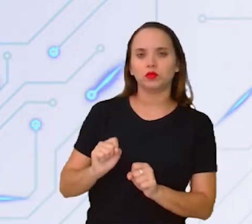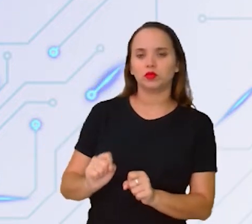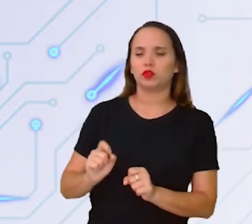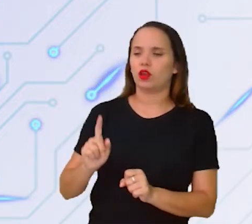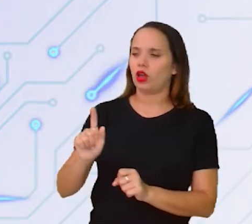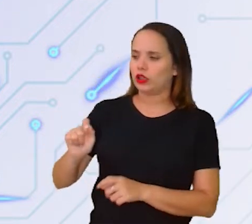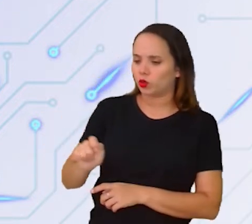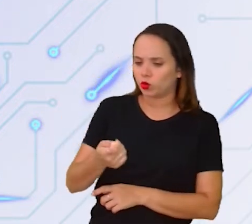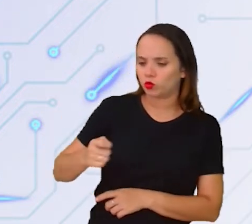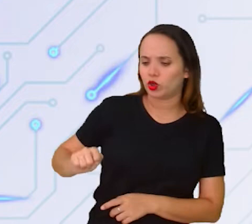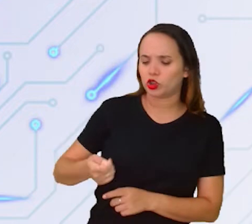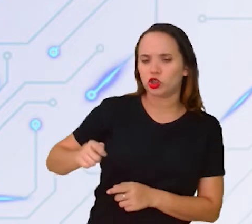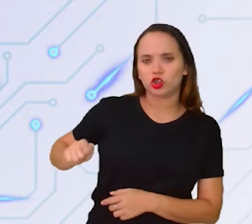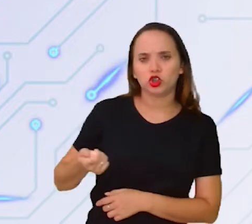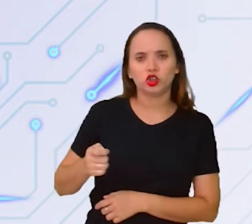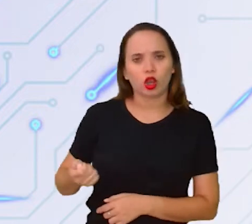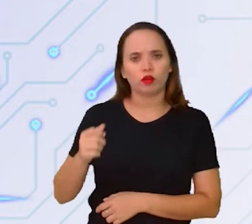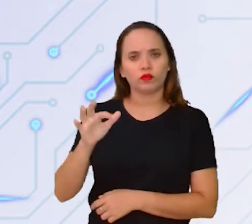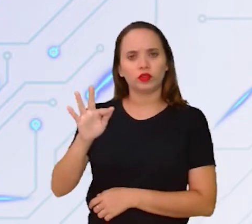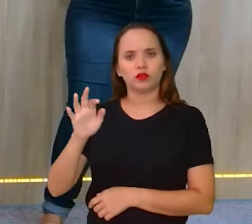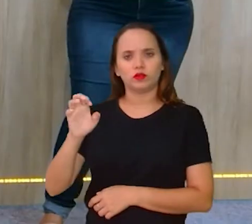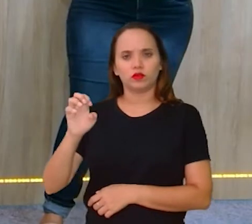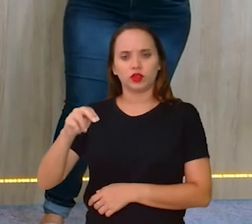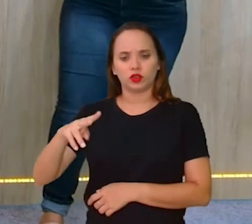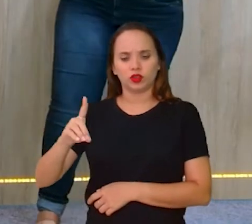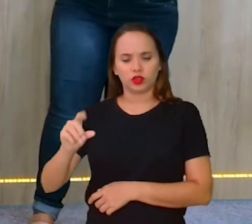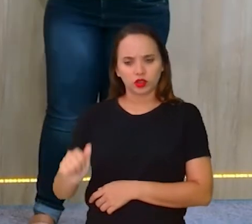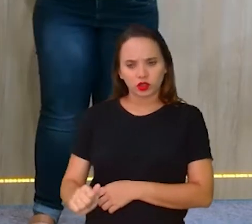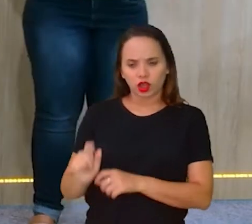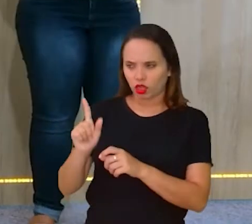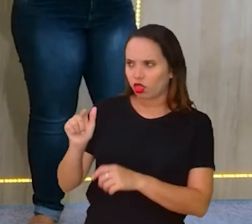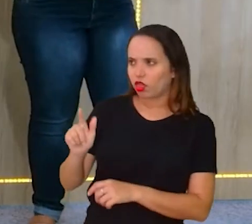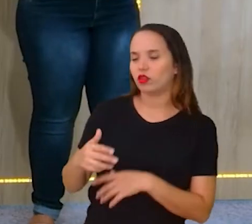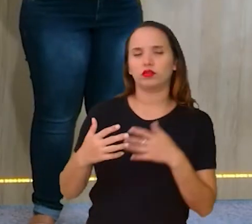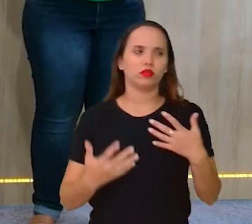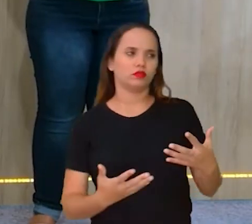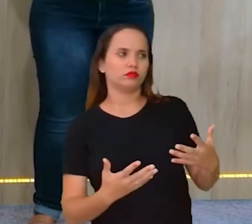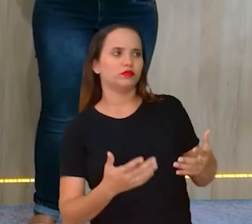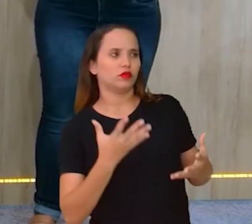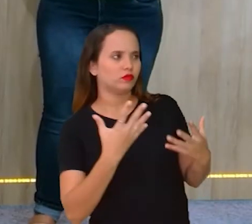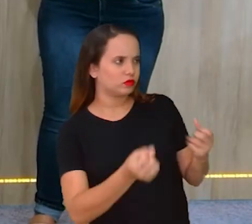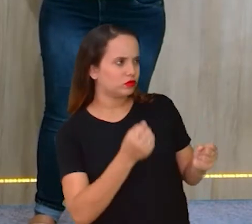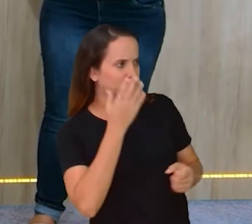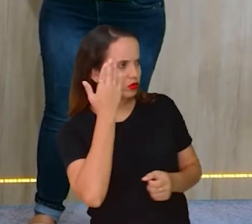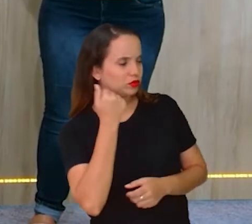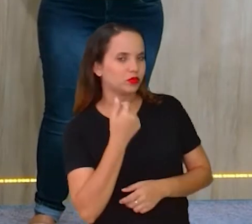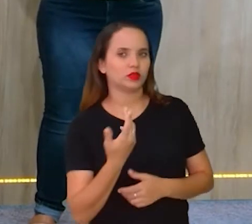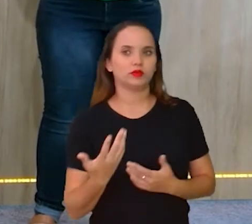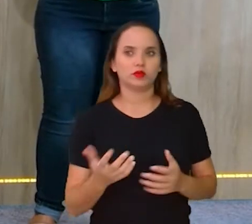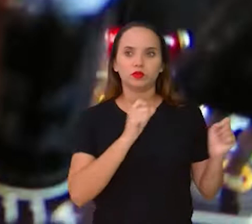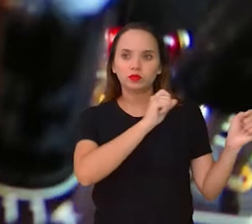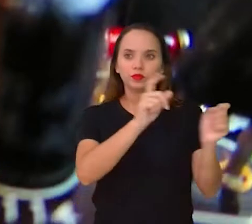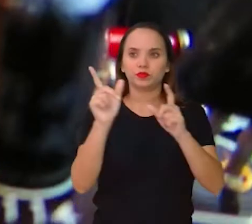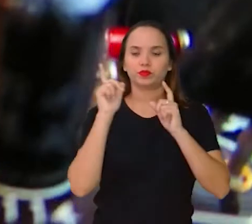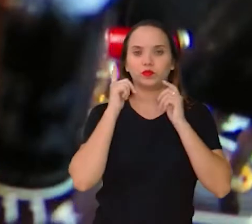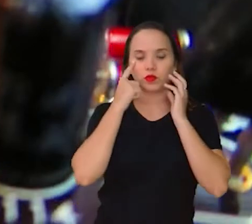que é um hardware? Isso. Será, Tiago? É, a gente vai ver. Vamos ver. Vamos dar uma olhadinha aí. Passa aí, Carla, para a gente ver. Olha esse vídeo